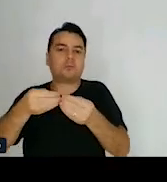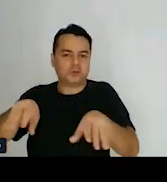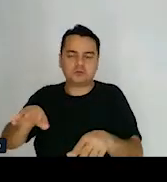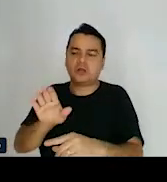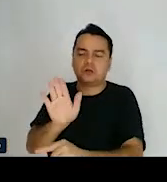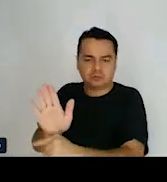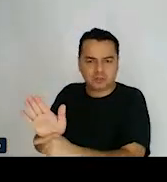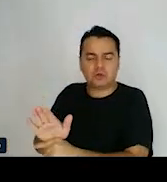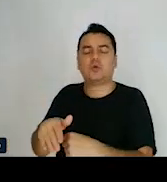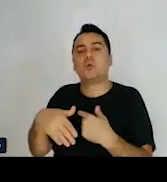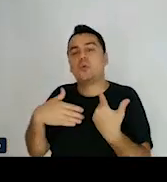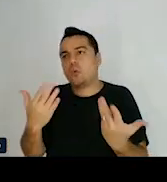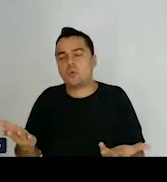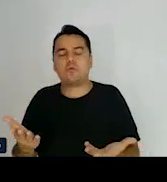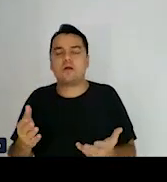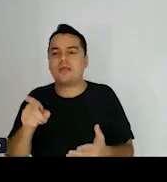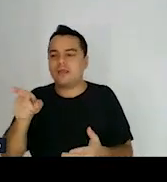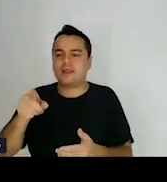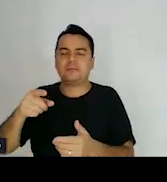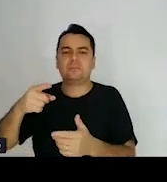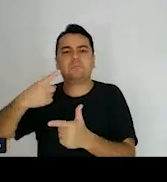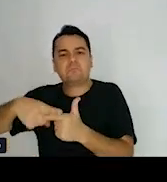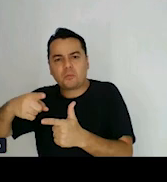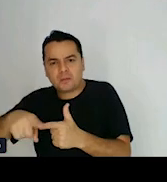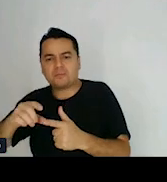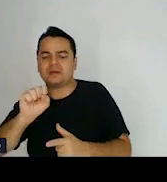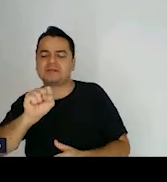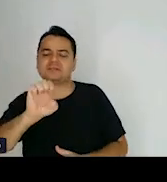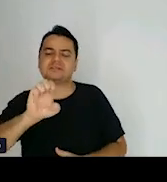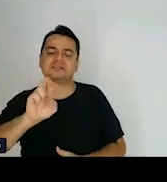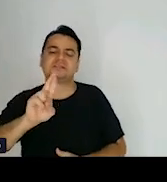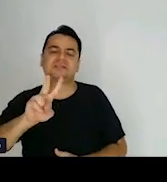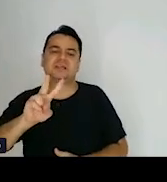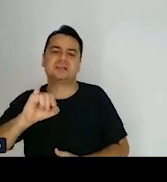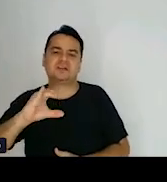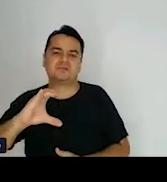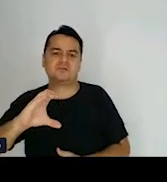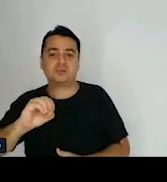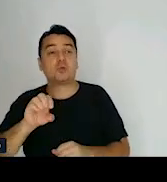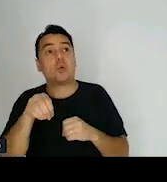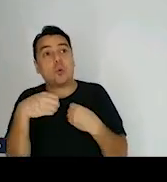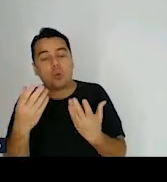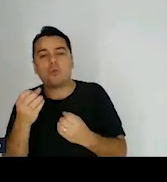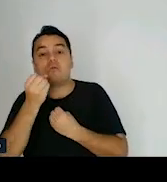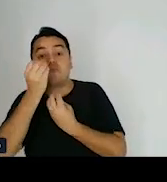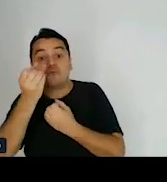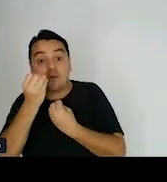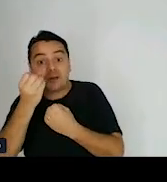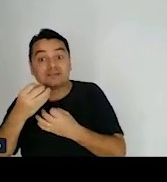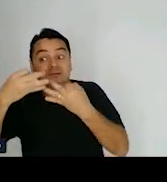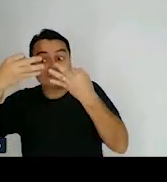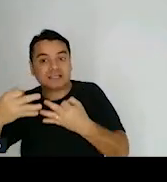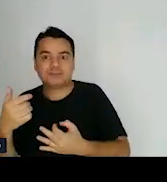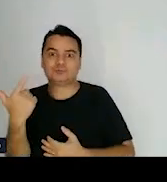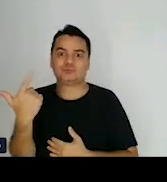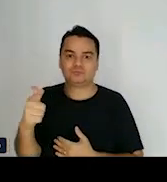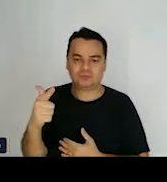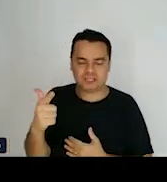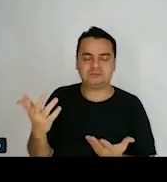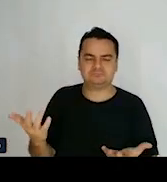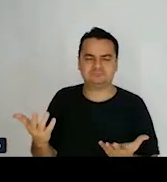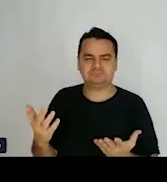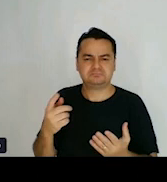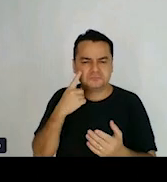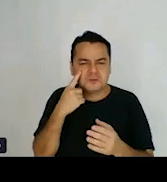falha na prestação de serviço ou por não informar da forma devida os riscos ou como se utilizar o produto.